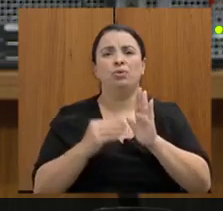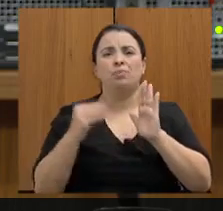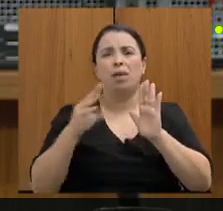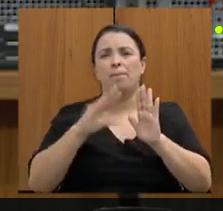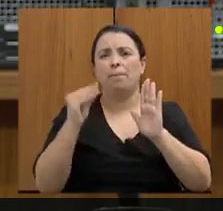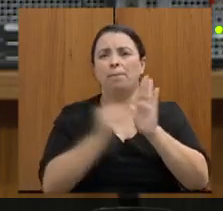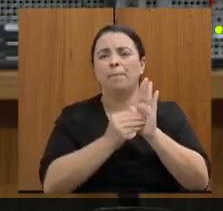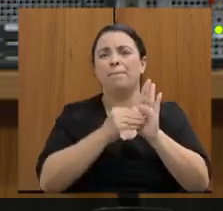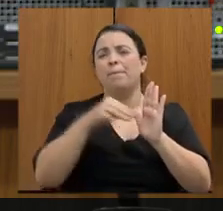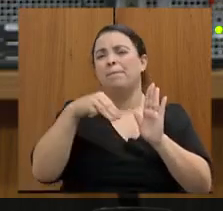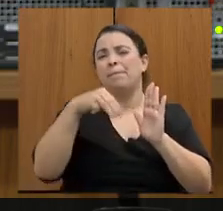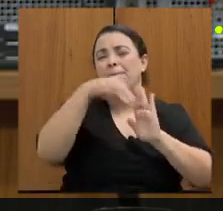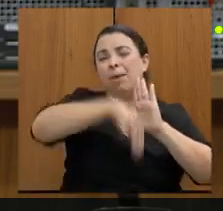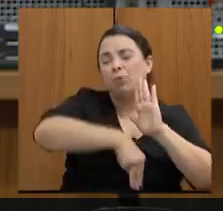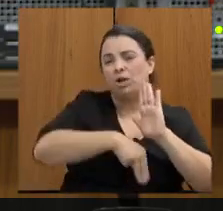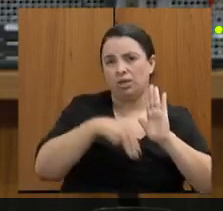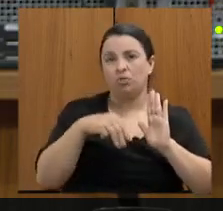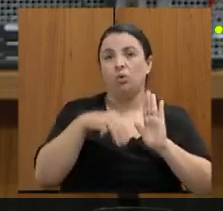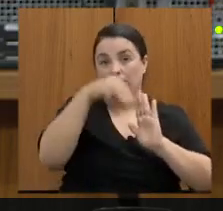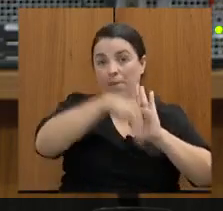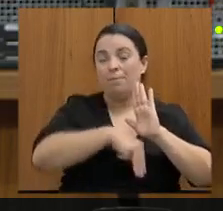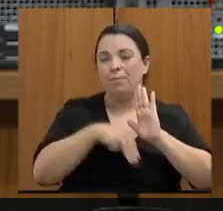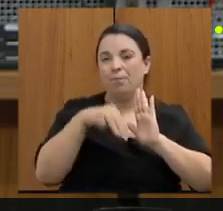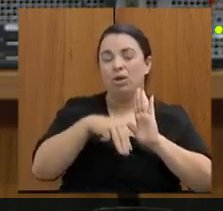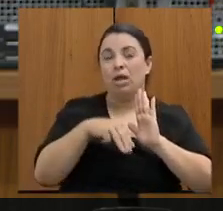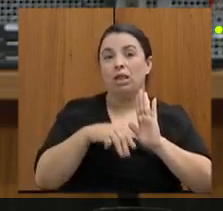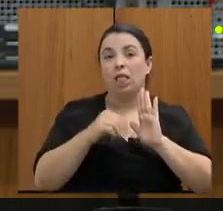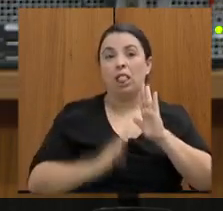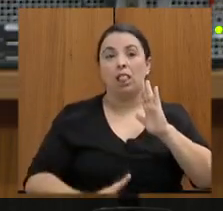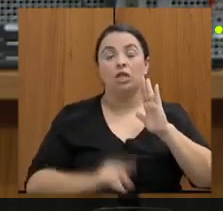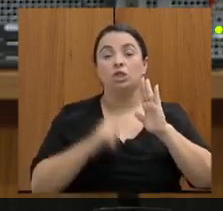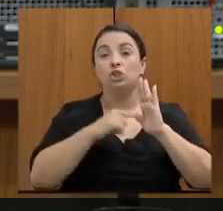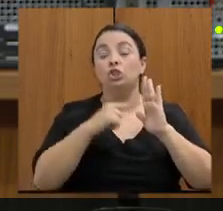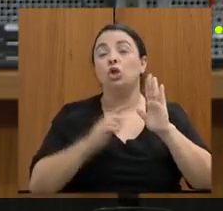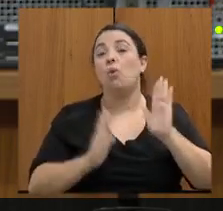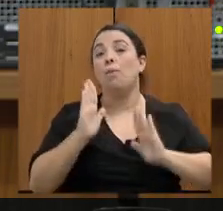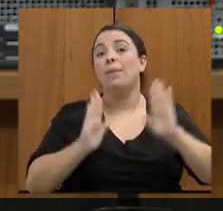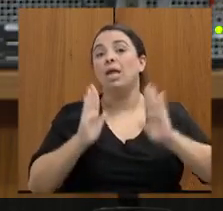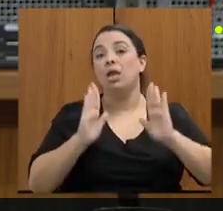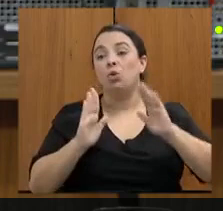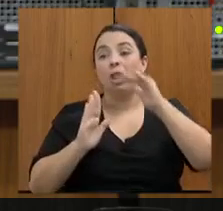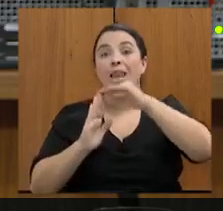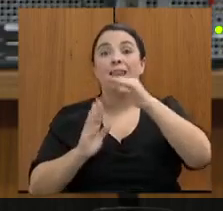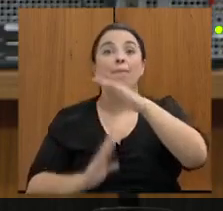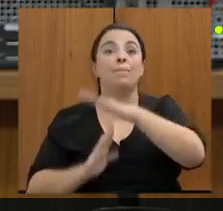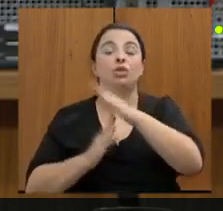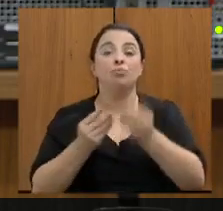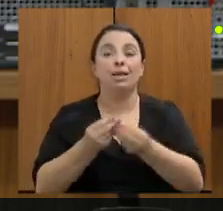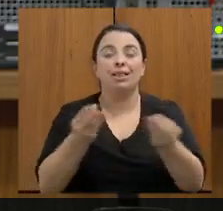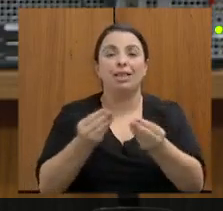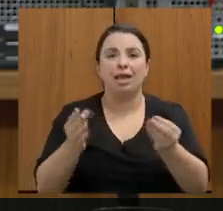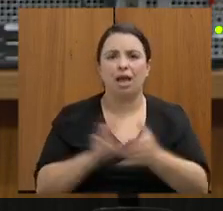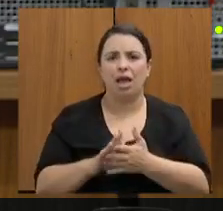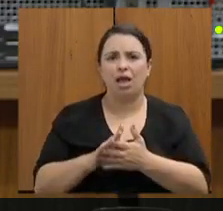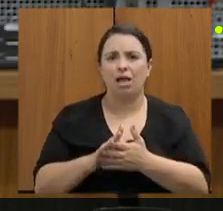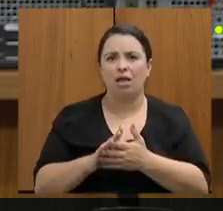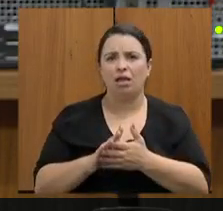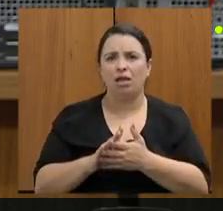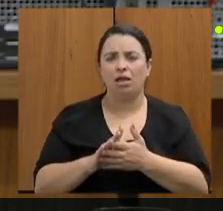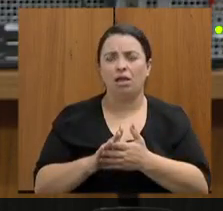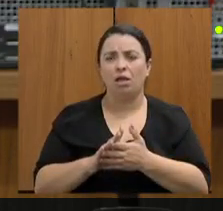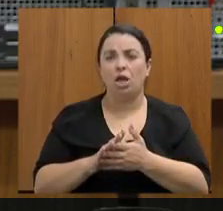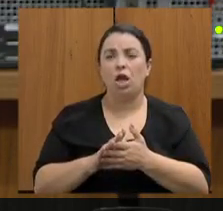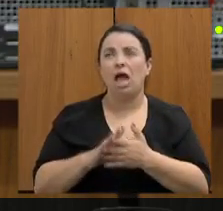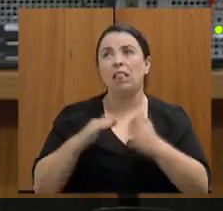entregues impreterivelmente até o dia 28 de dezembro de 2021 reiteramos que independente do caso